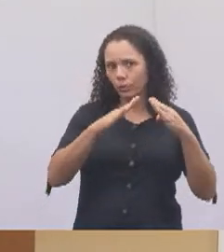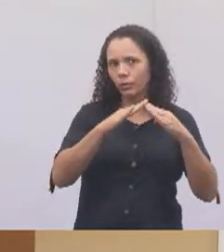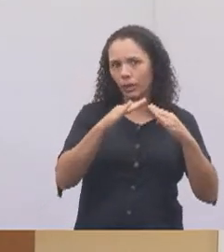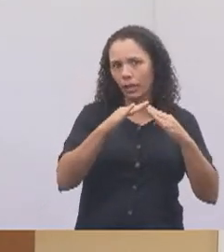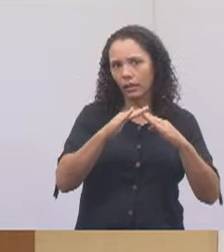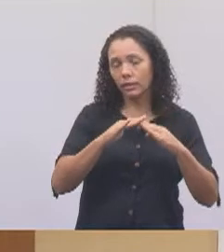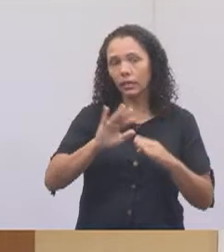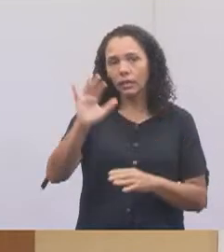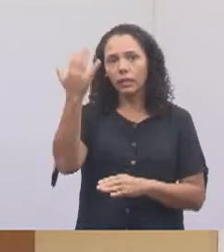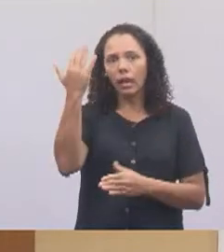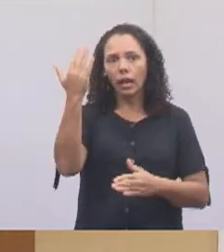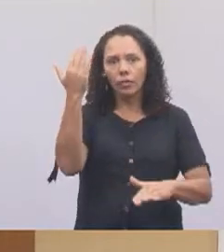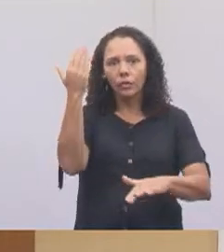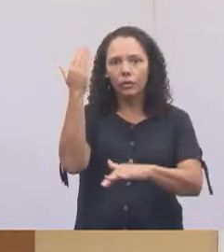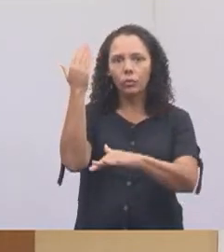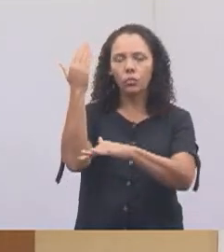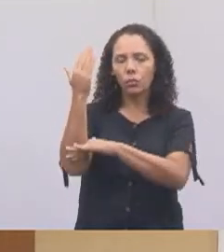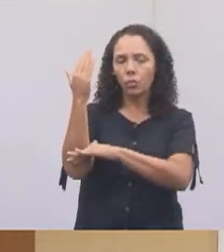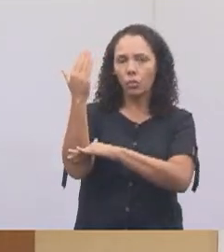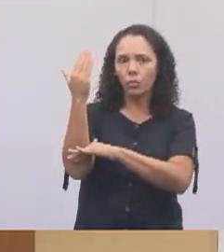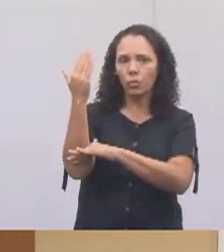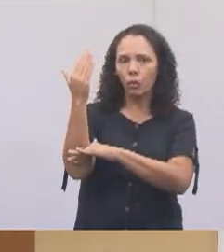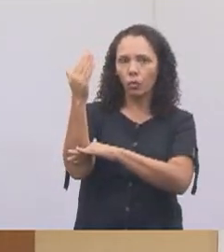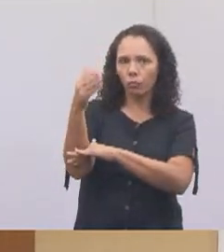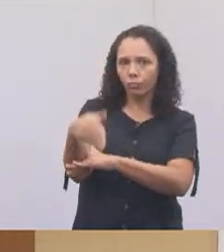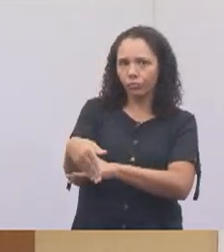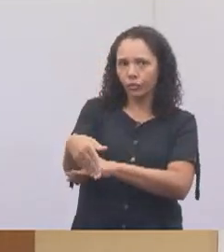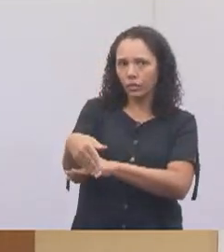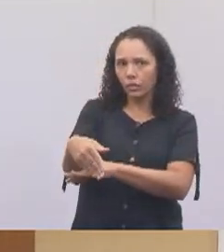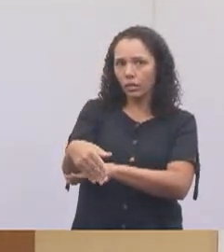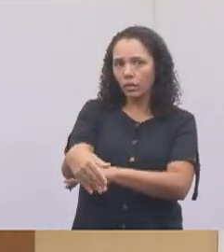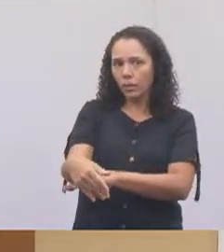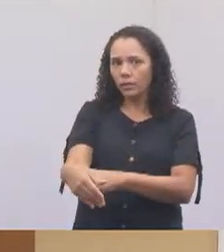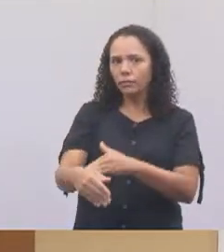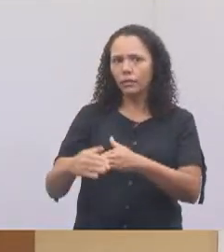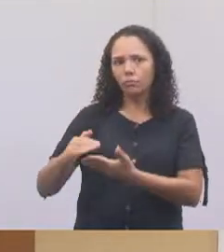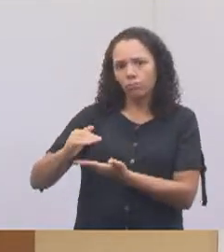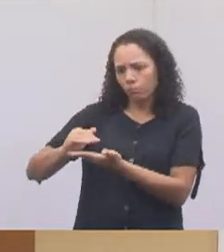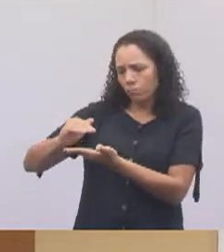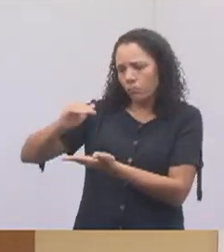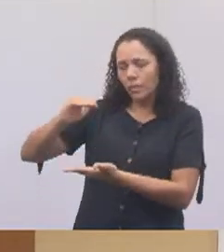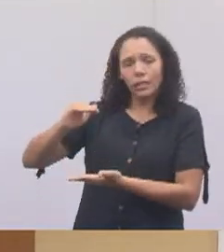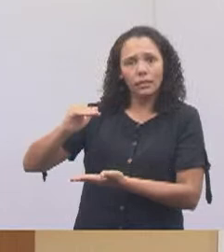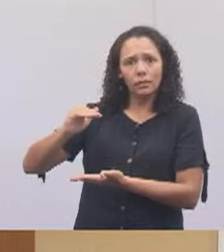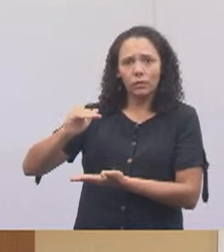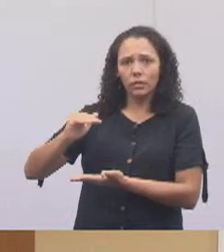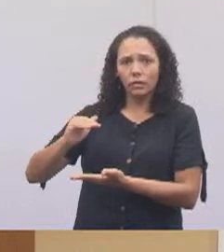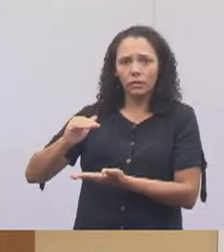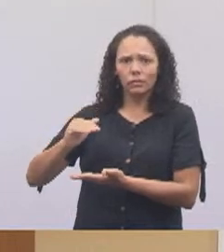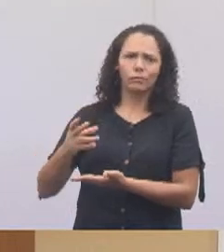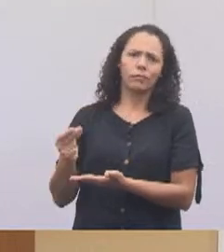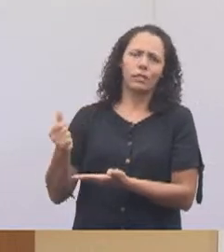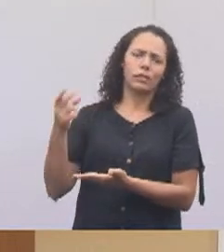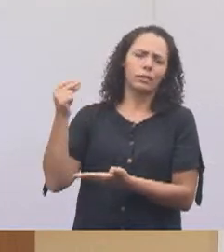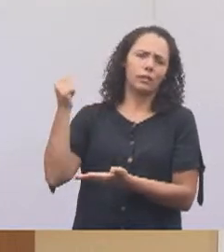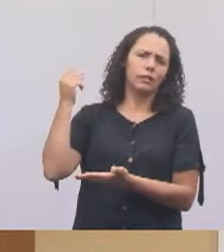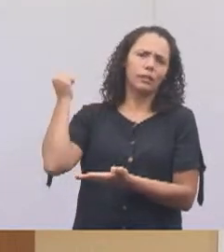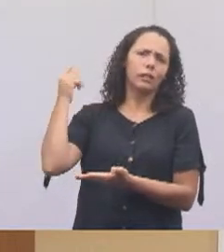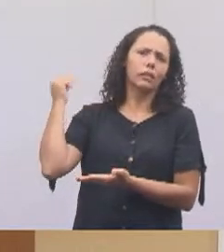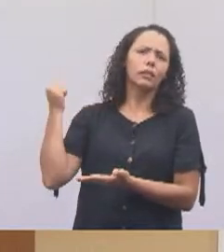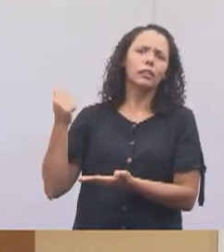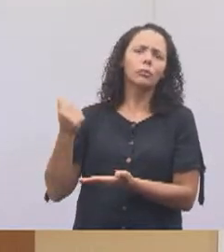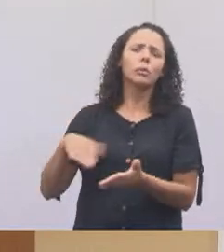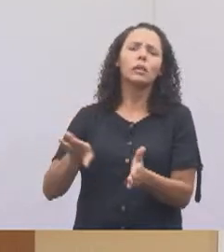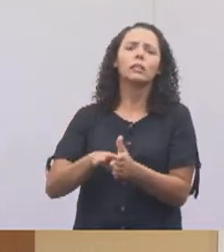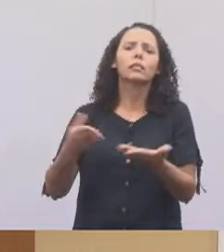justo, porém o toco está lá. Já há muito tempo, esse toco vai ficar lá